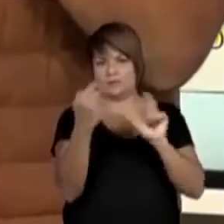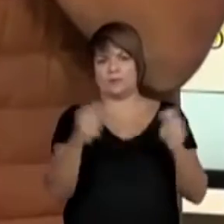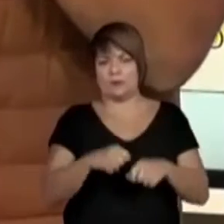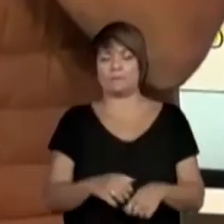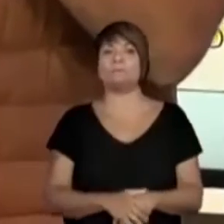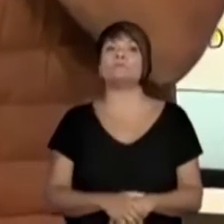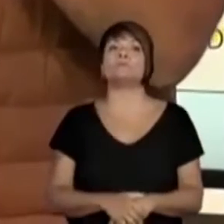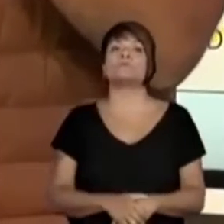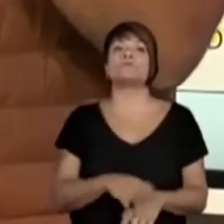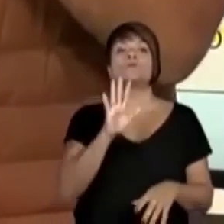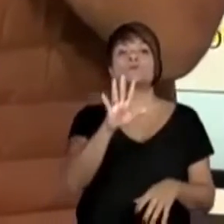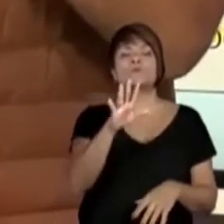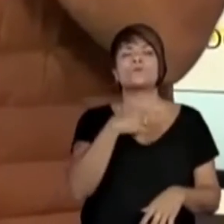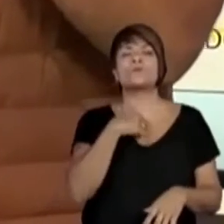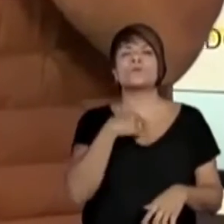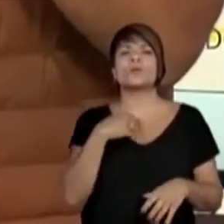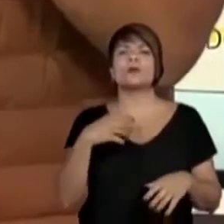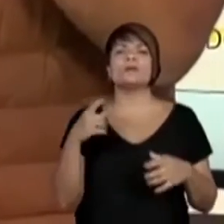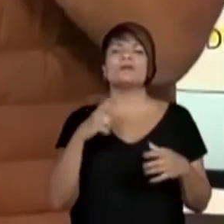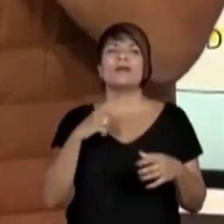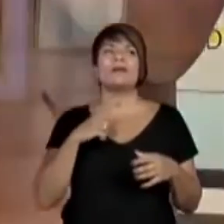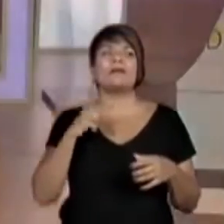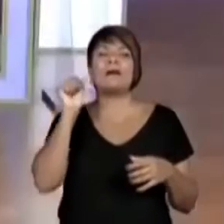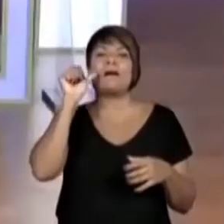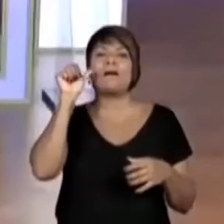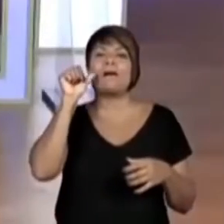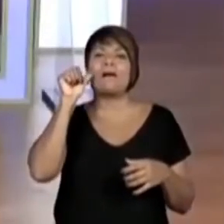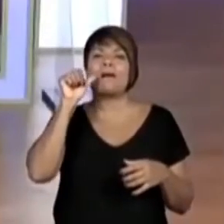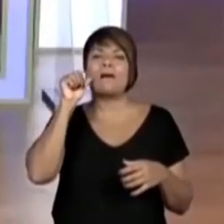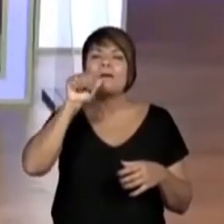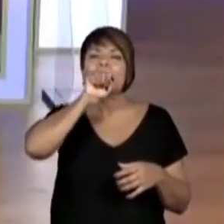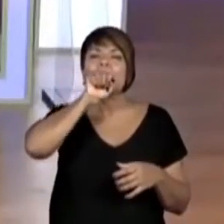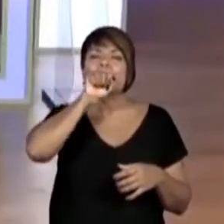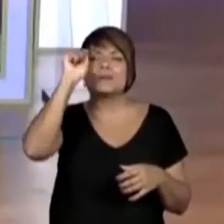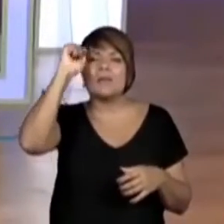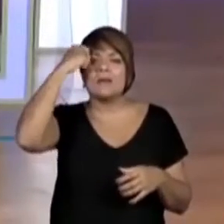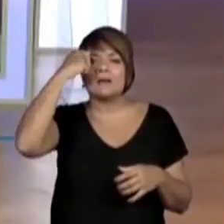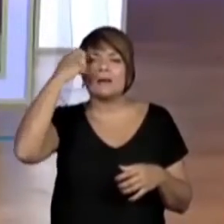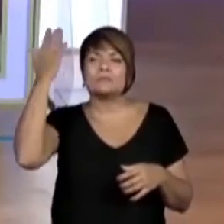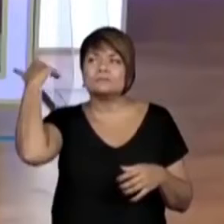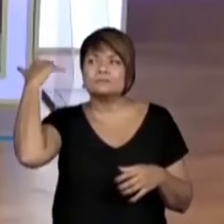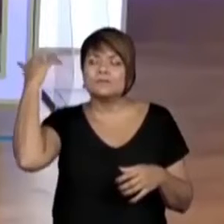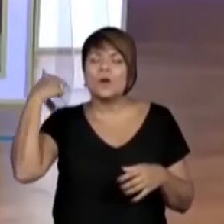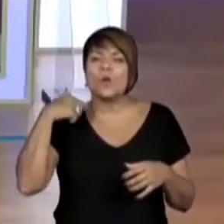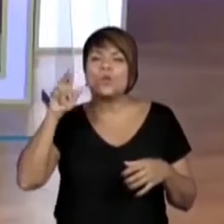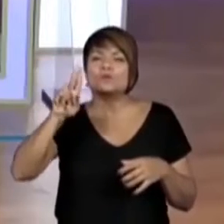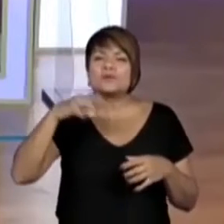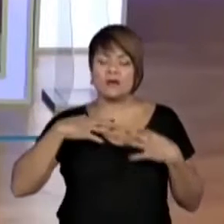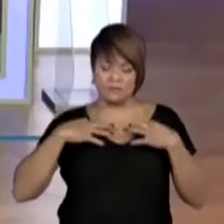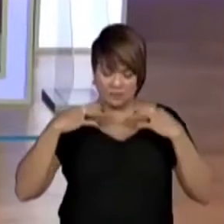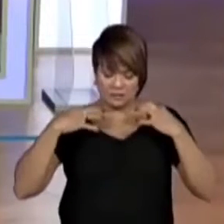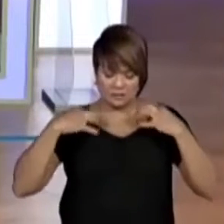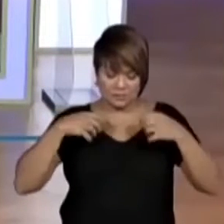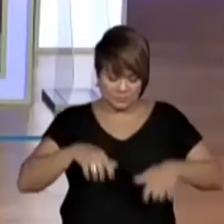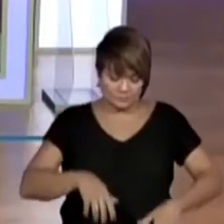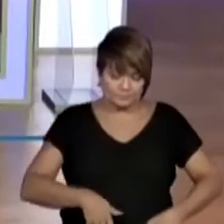está falando da história, elas utilizavam retalhos. Então, não tinha uma medida muito específica. O ideal é que você tenha uma